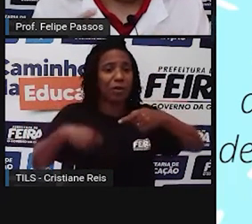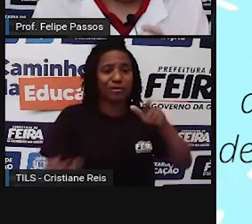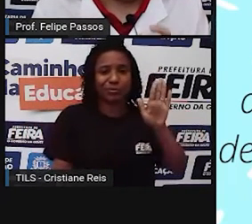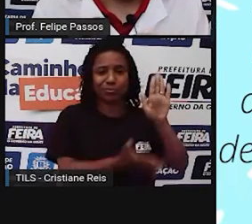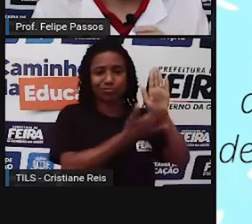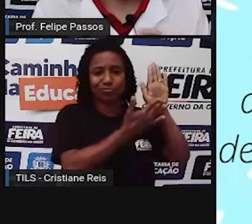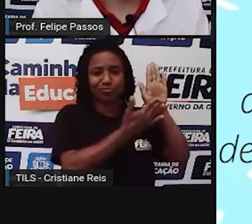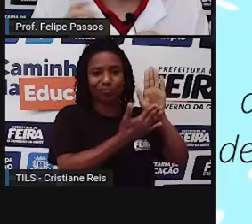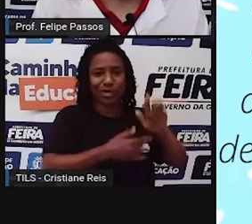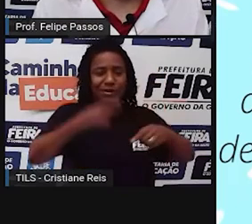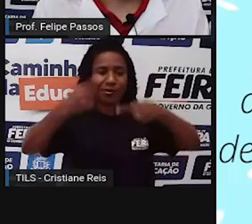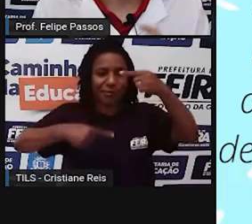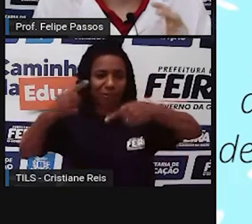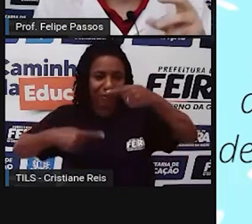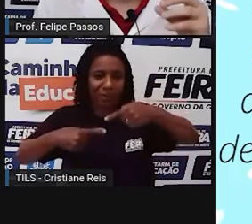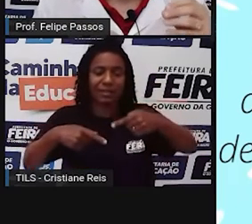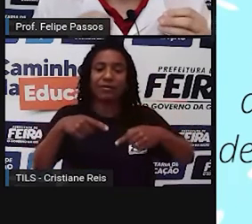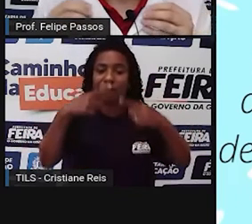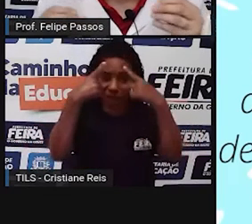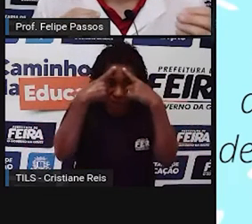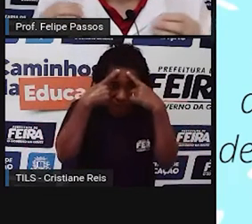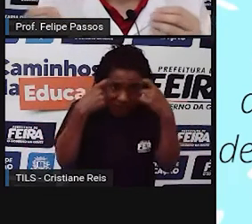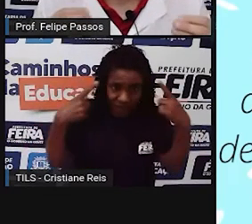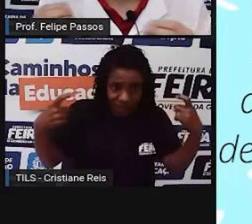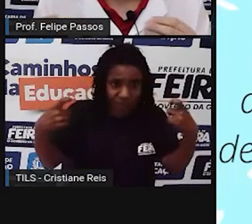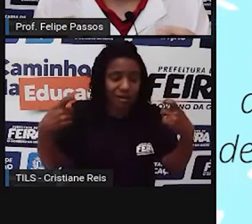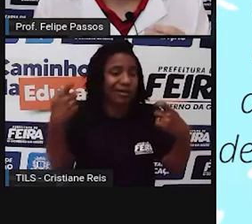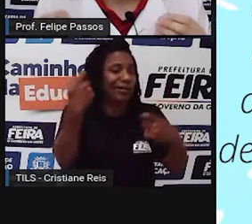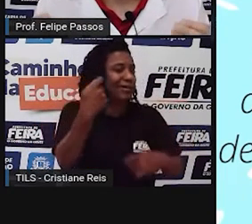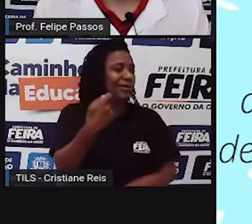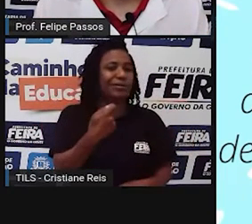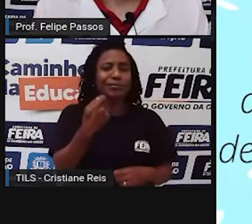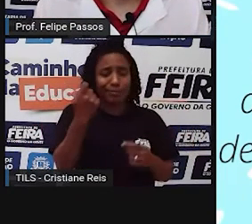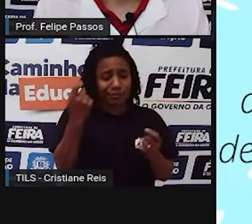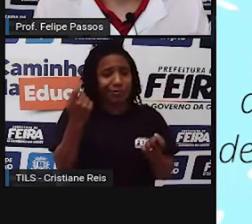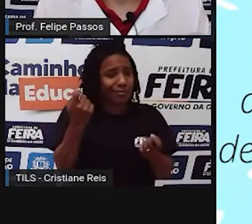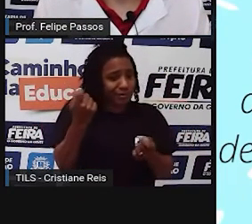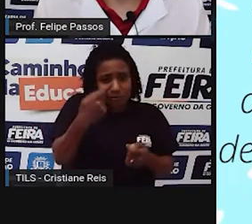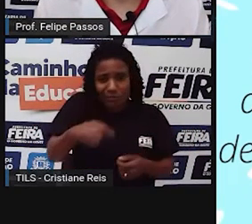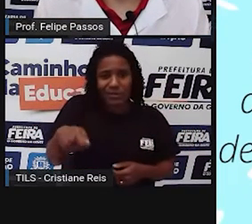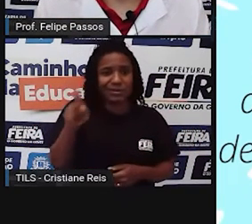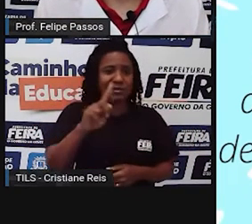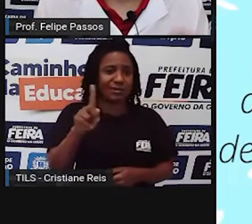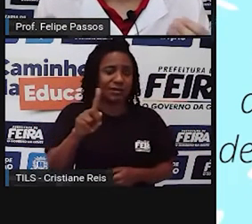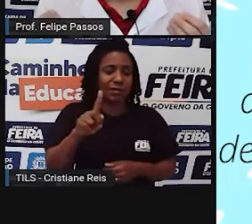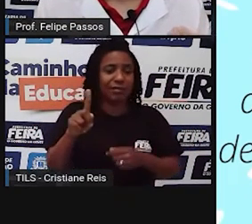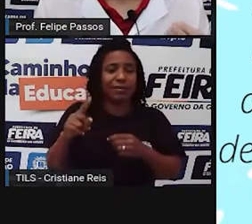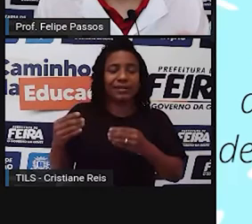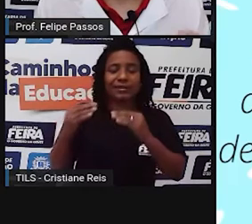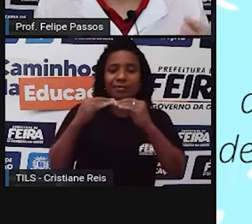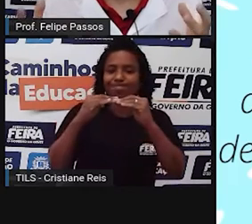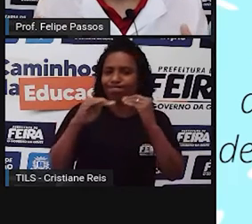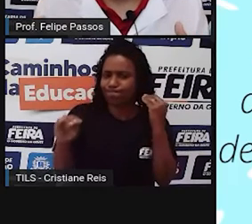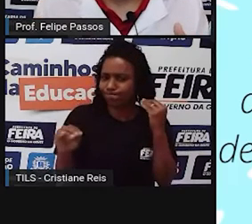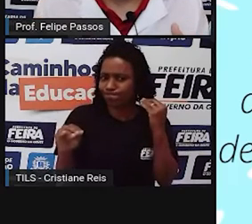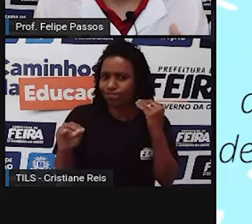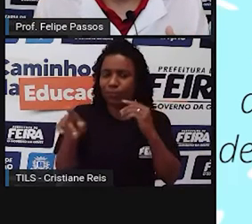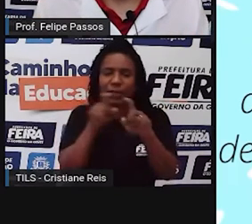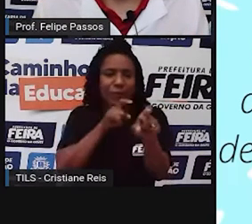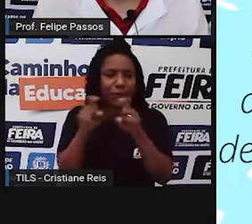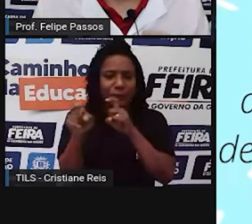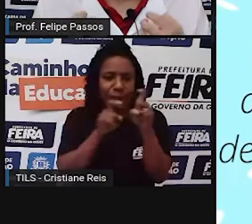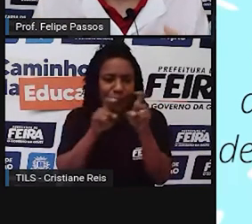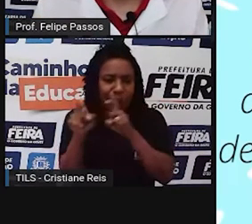briguinha, assim, sem violência, mas discordar faz parte da comunicação, contanto que depois dessa